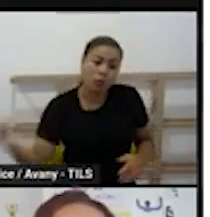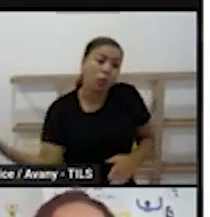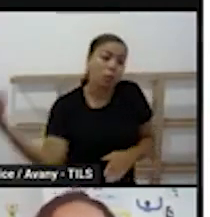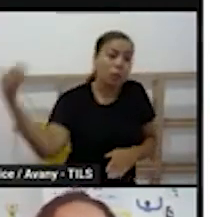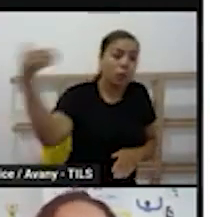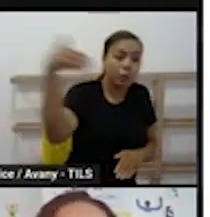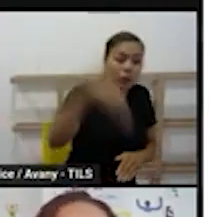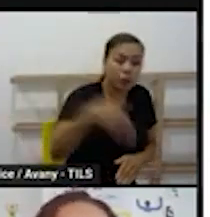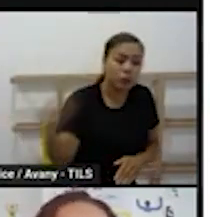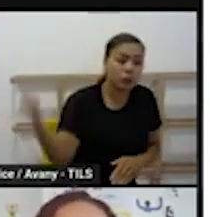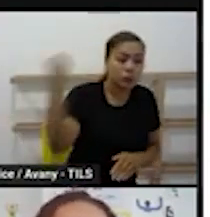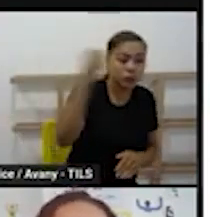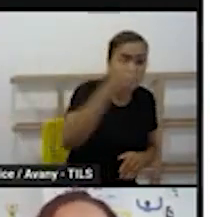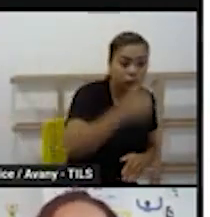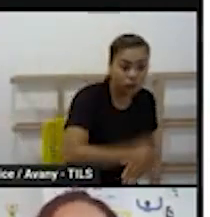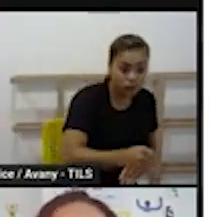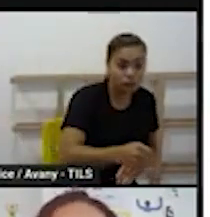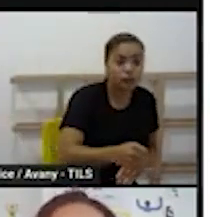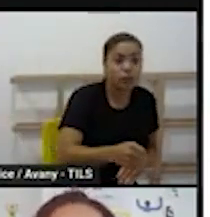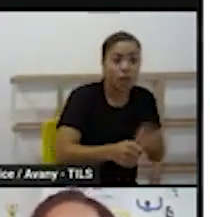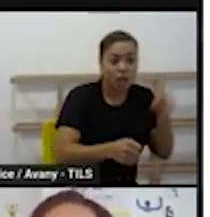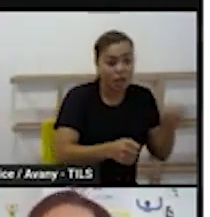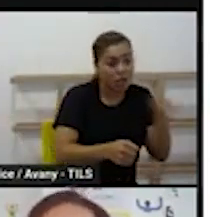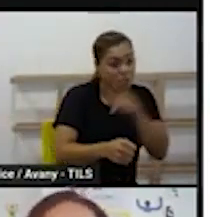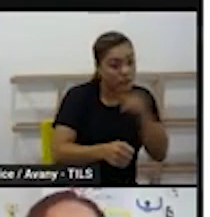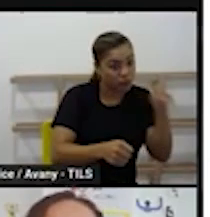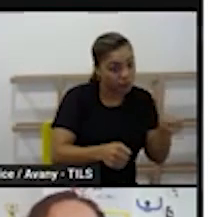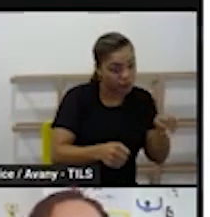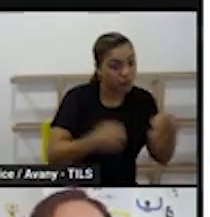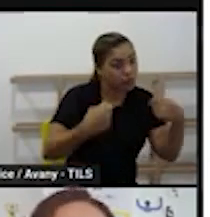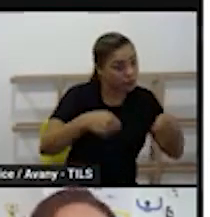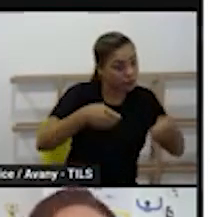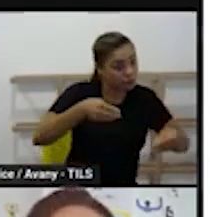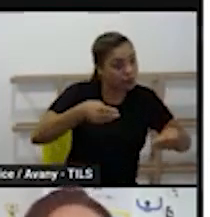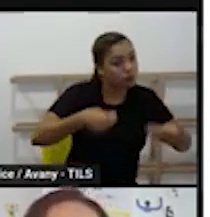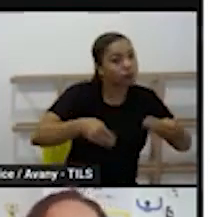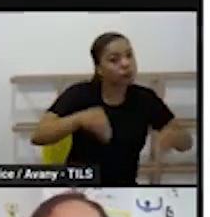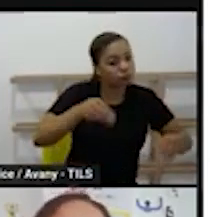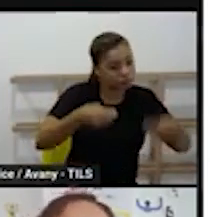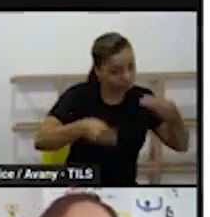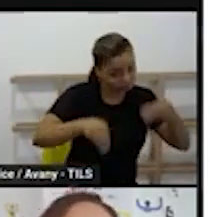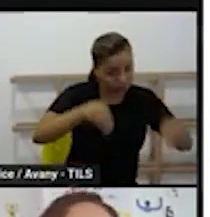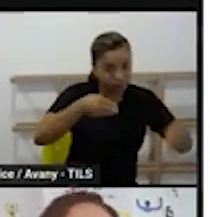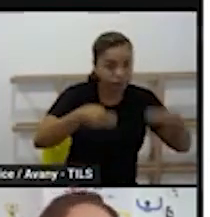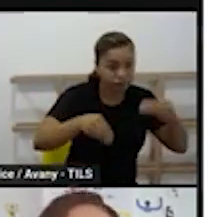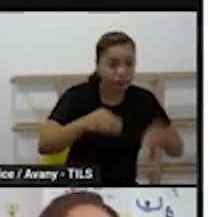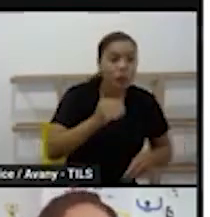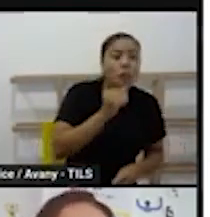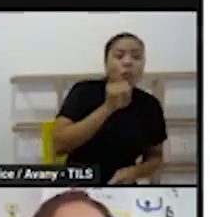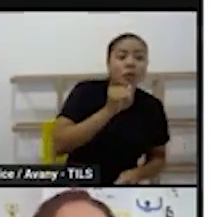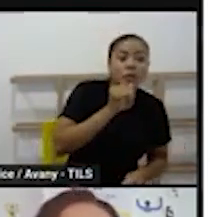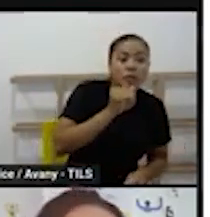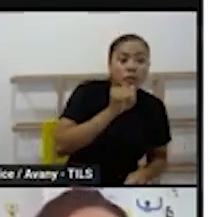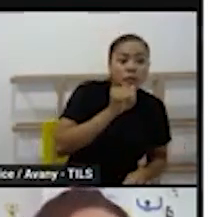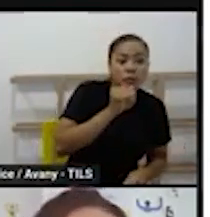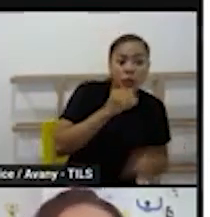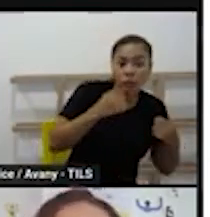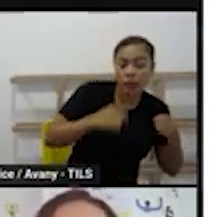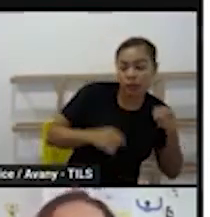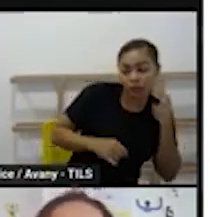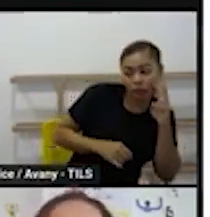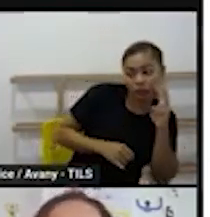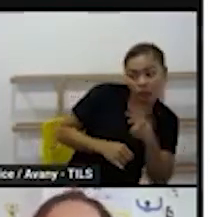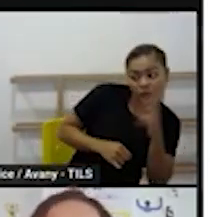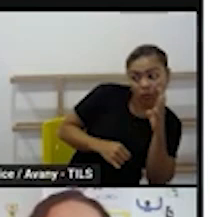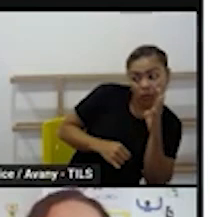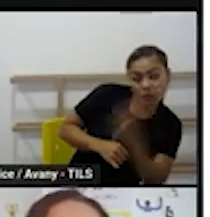acolhida mas a gente tem uma flexibilidade de que se uma mãe chegar e precisar conversar com a gente a gente está disponível